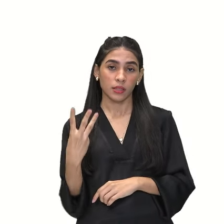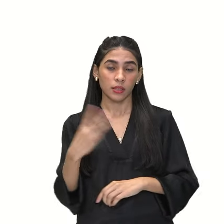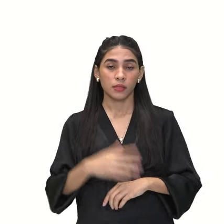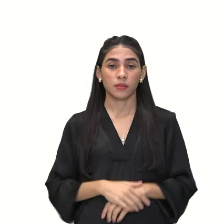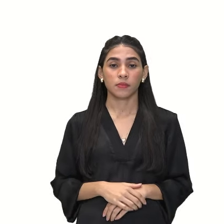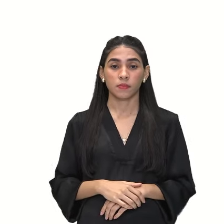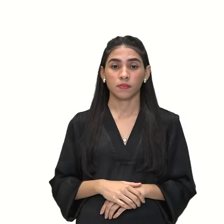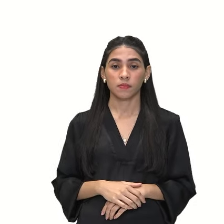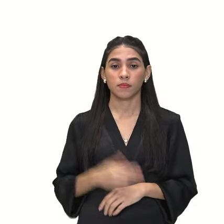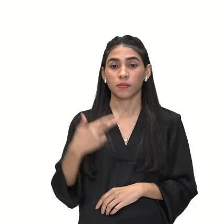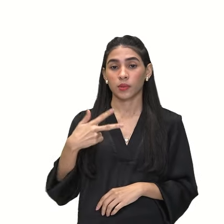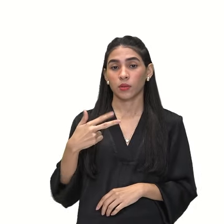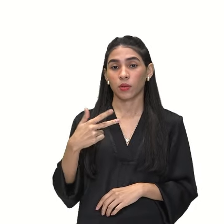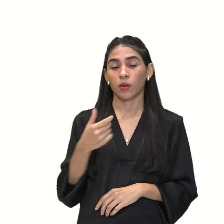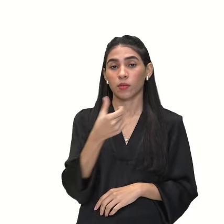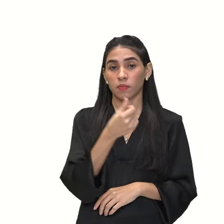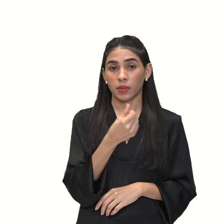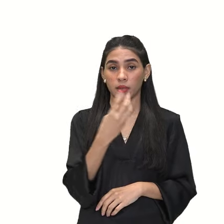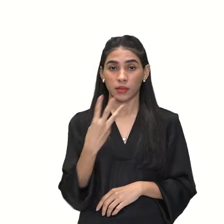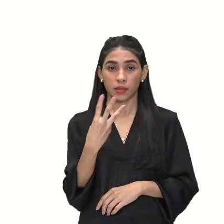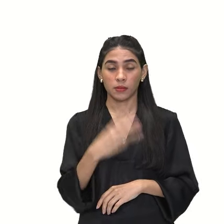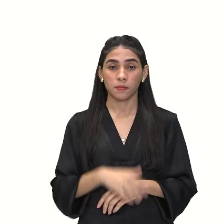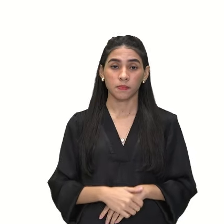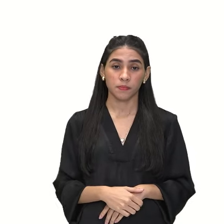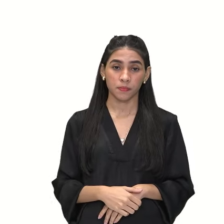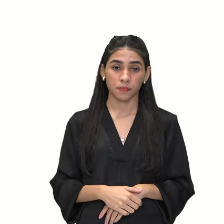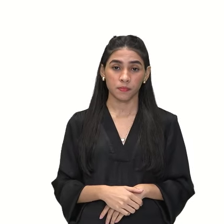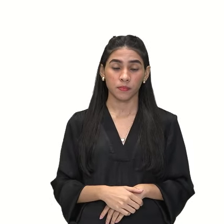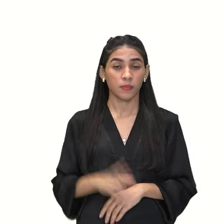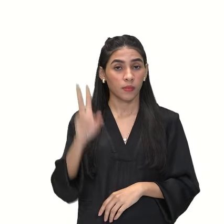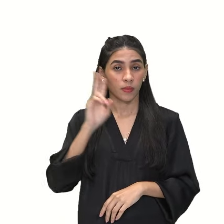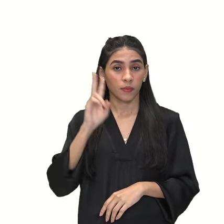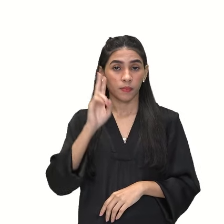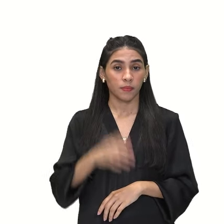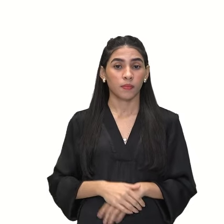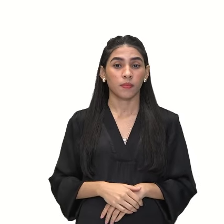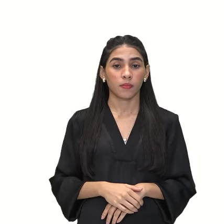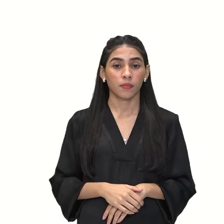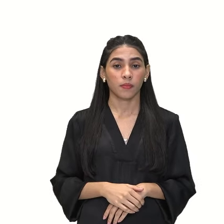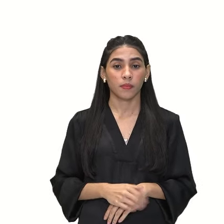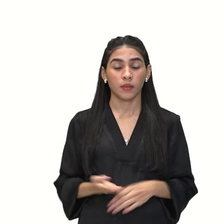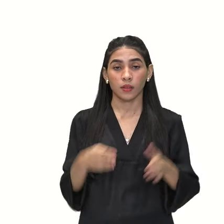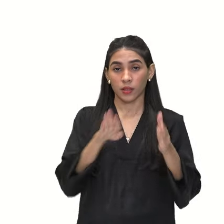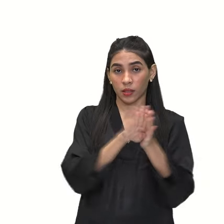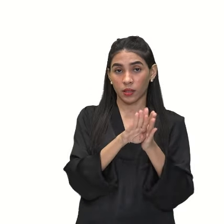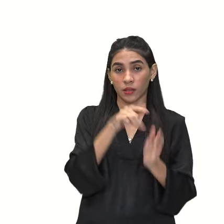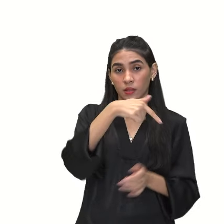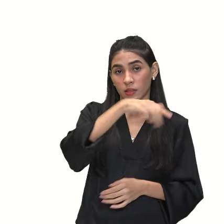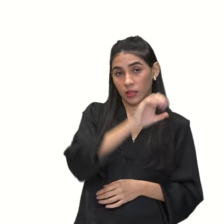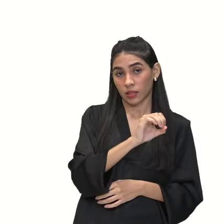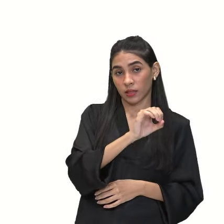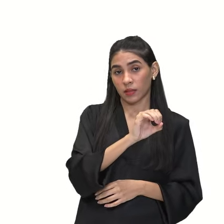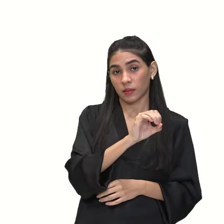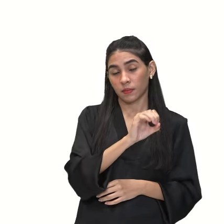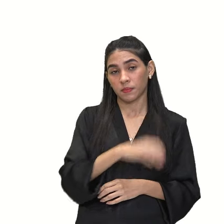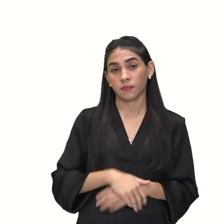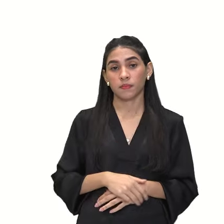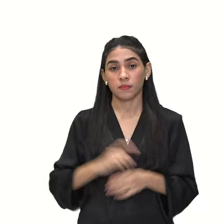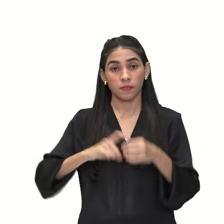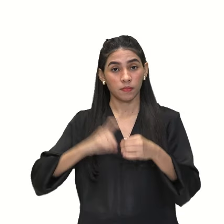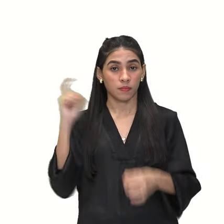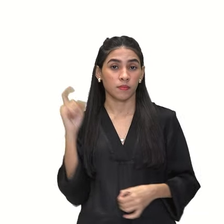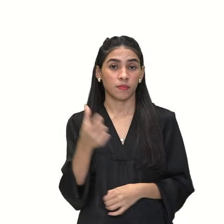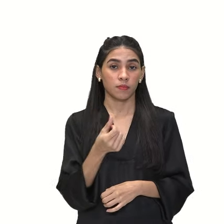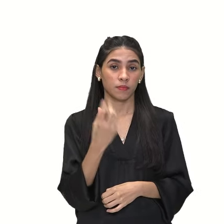63. Lembrando, então, aqui que quem está chegando são 70. E partindo